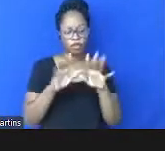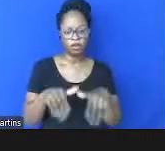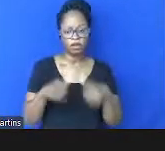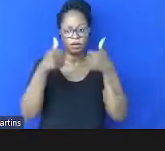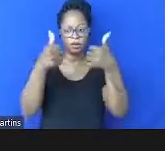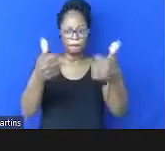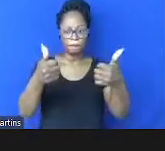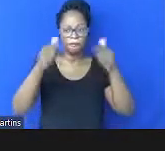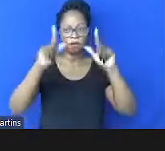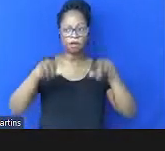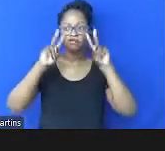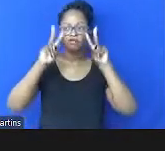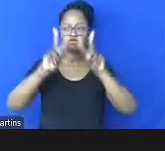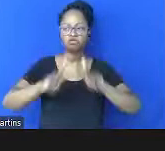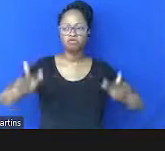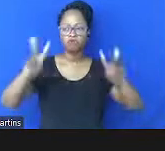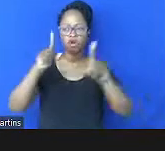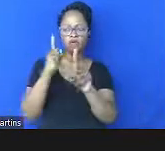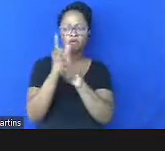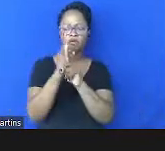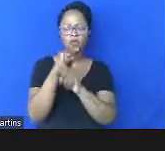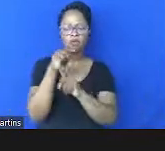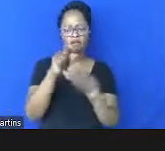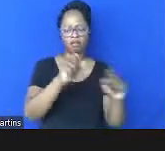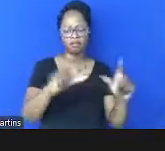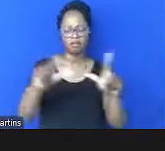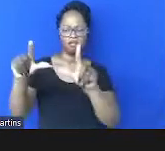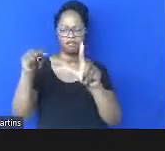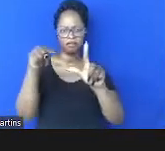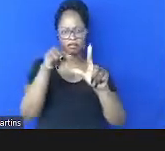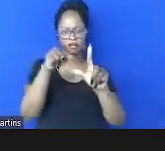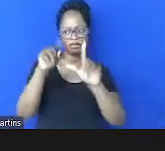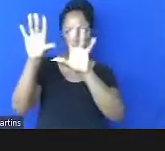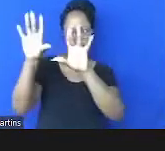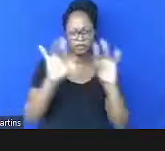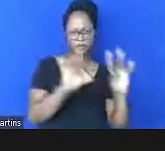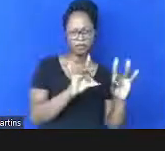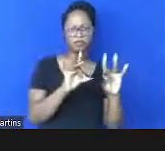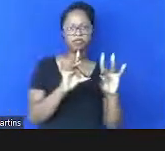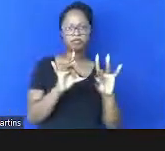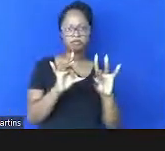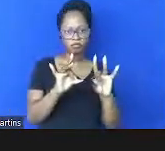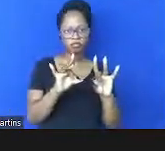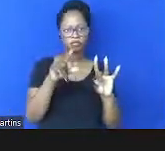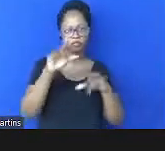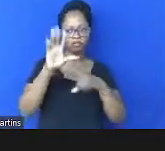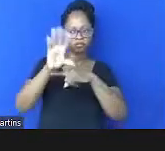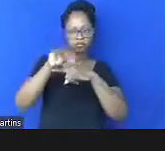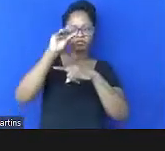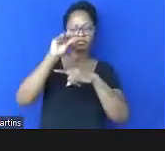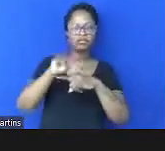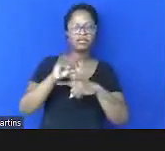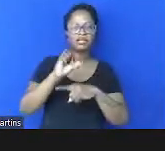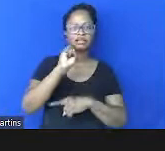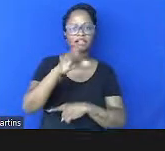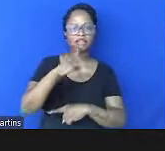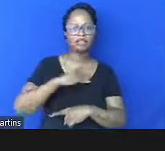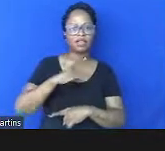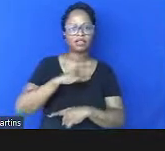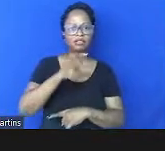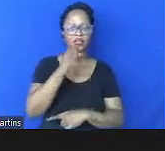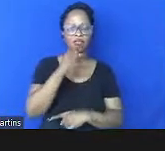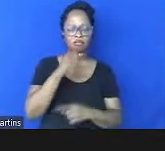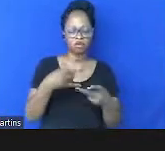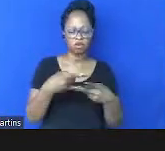visual que eu encontrei foi essa aqui que foi tirada se você pega uma nota de 20 dólares